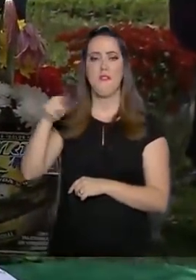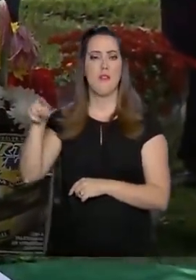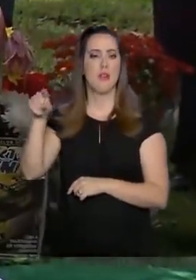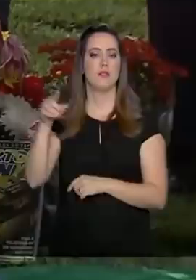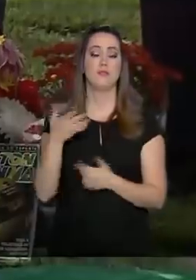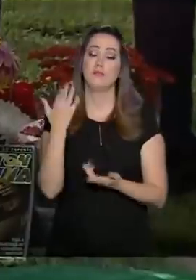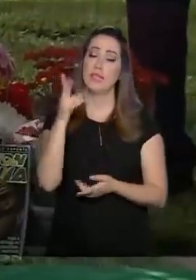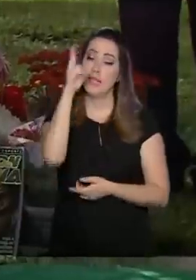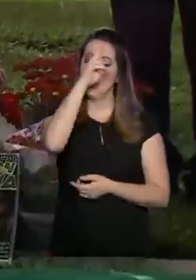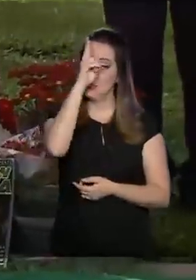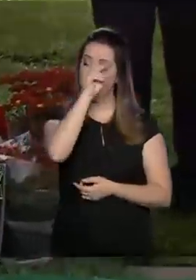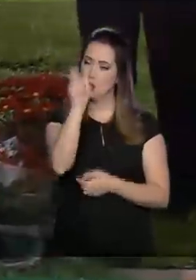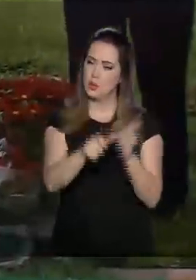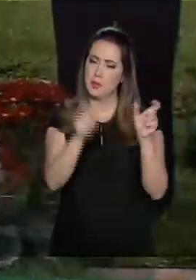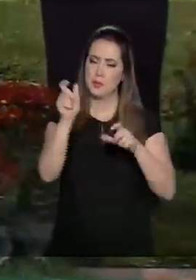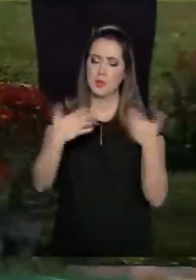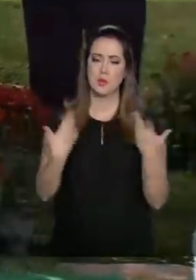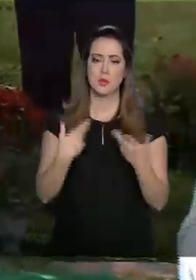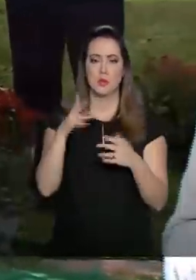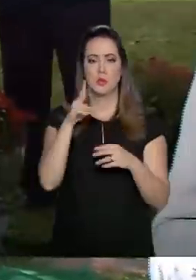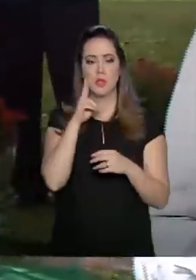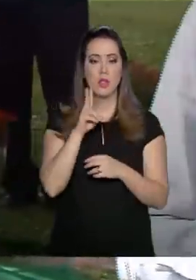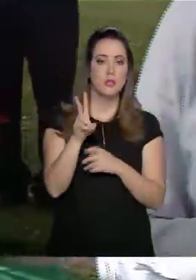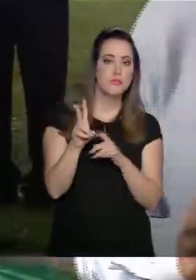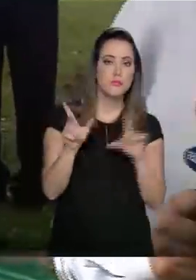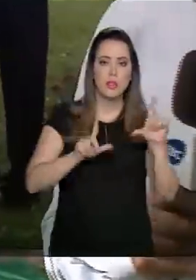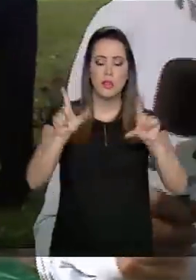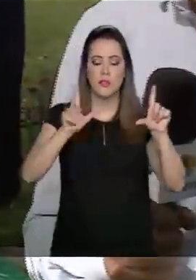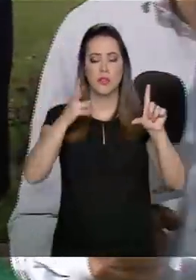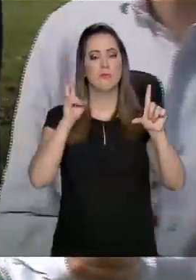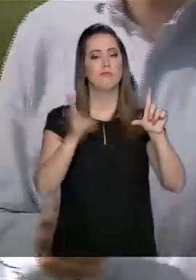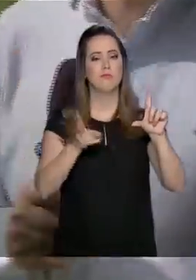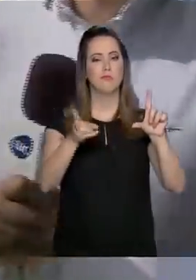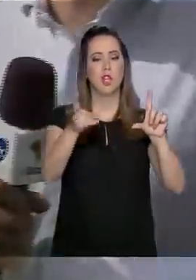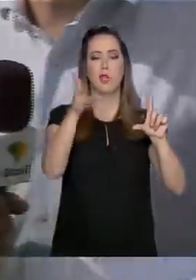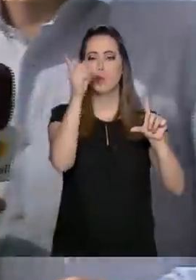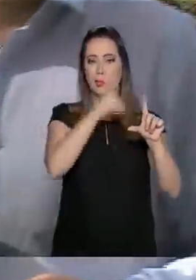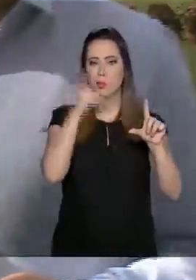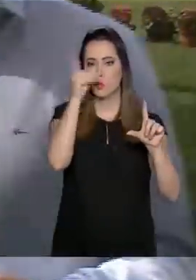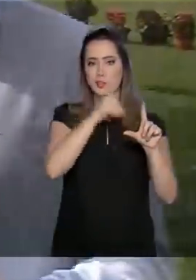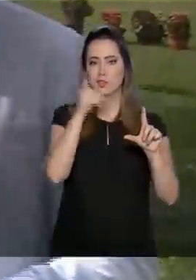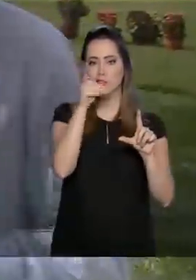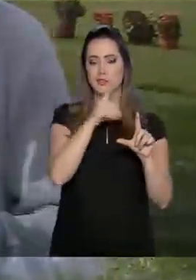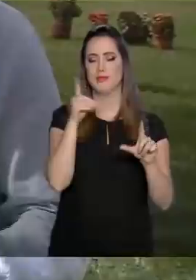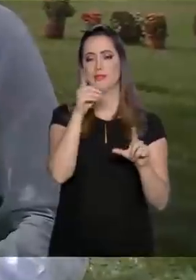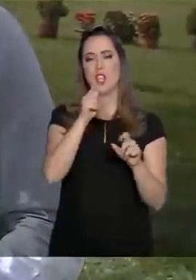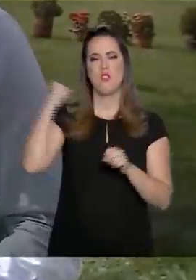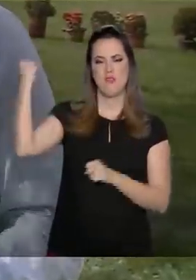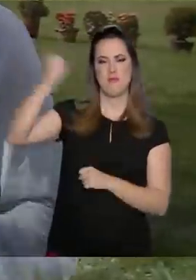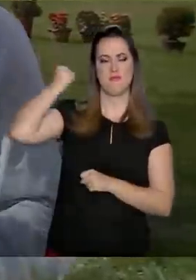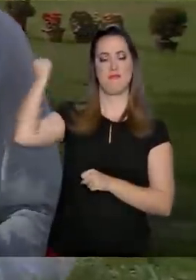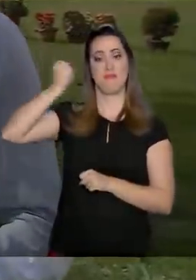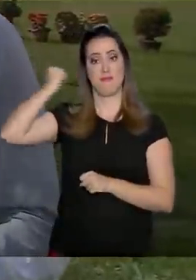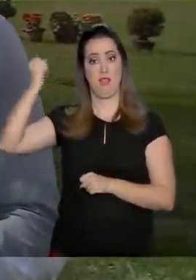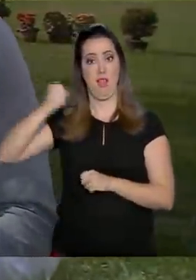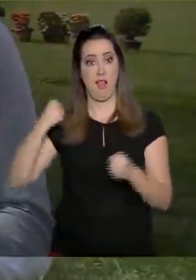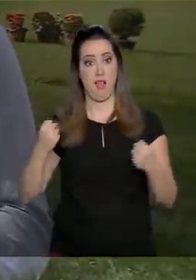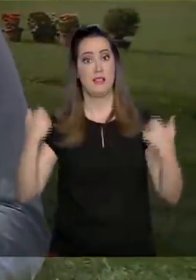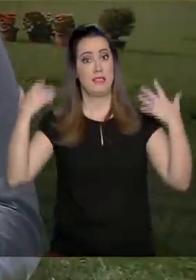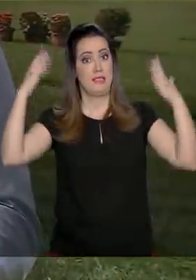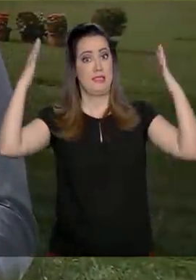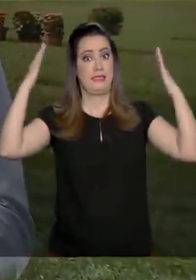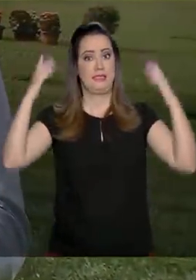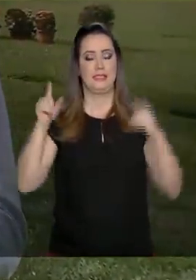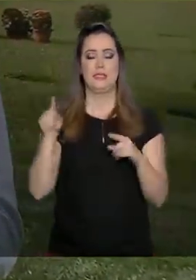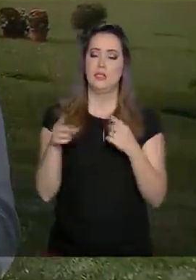povo, né, Carla, que costumava se colocar em frente à televisão todos os domingos para torcer, vibrar, na